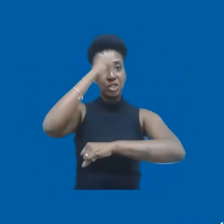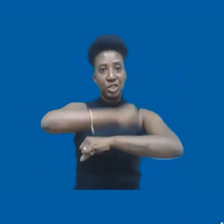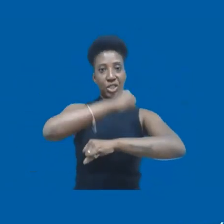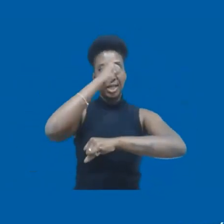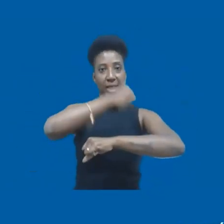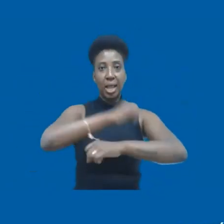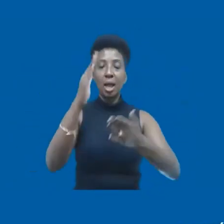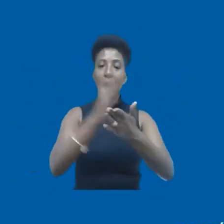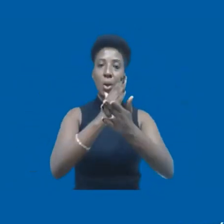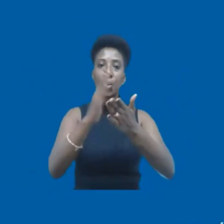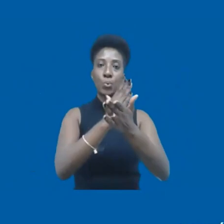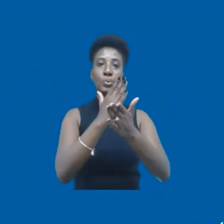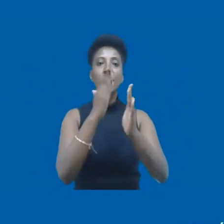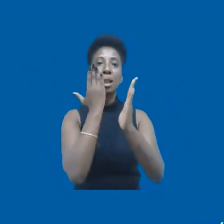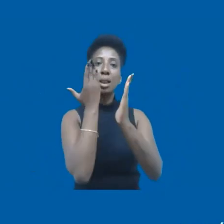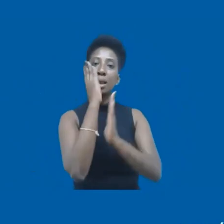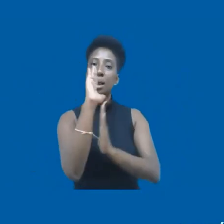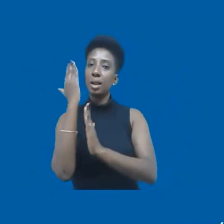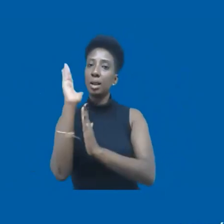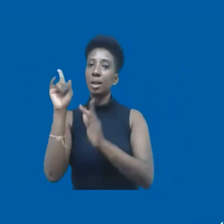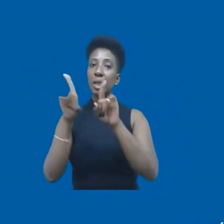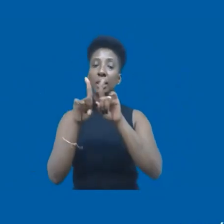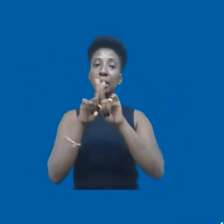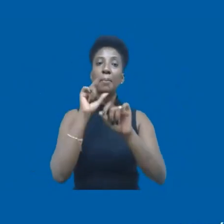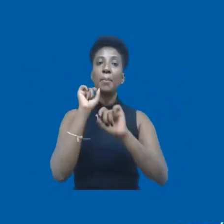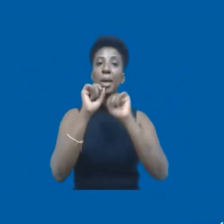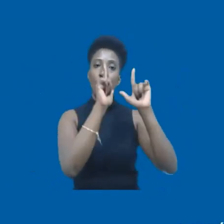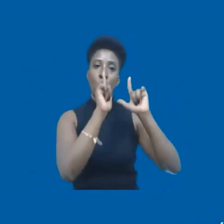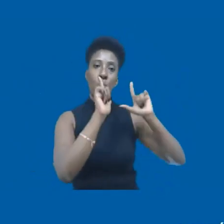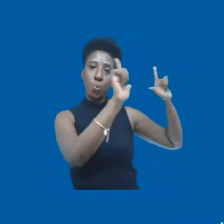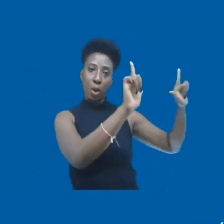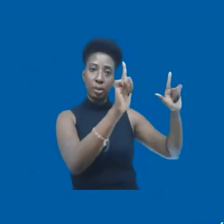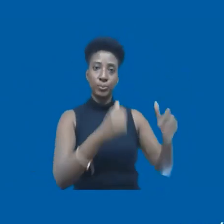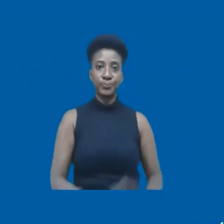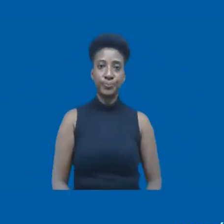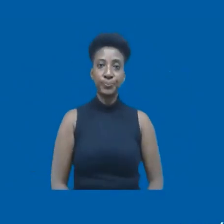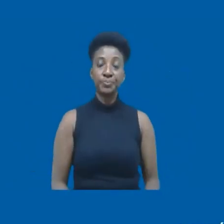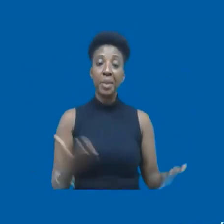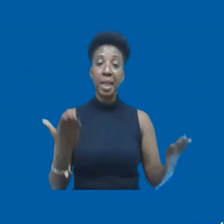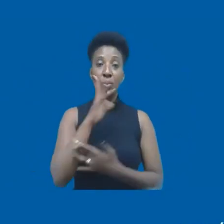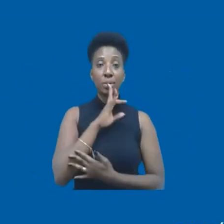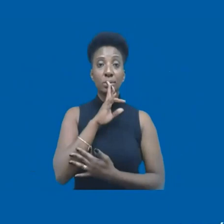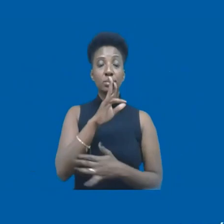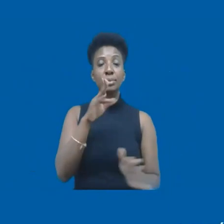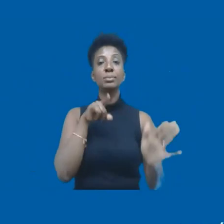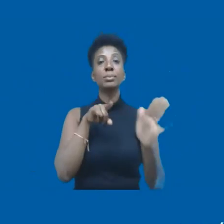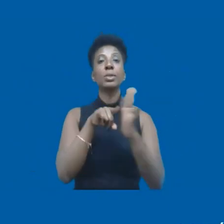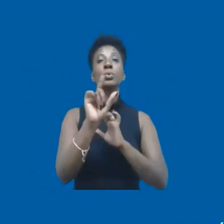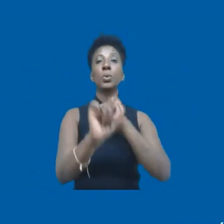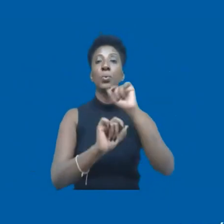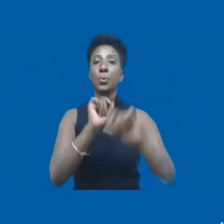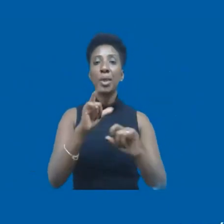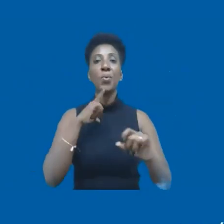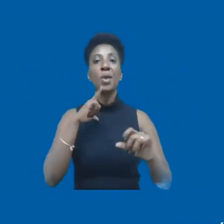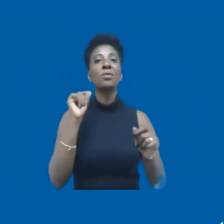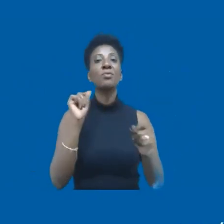e um quadro. Bom, para responder essa pergunta, eu gostaria de fazer um pouco do apanhado